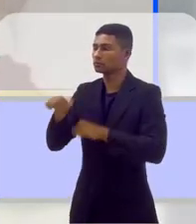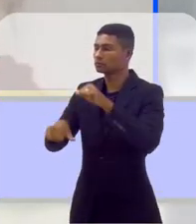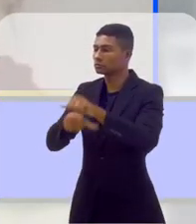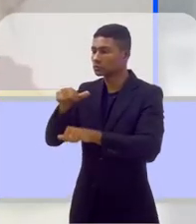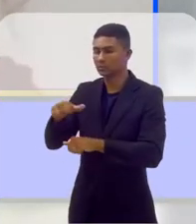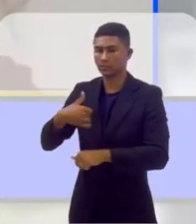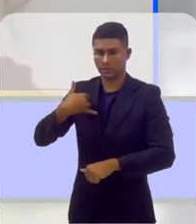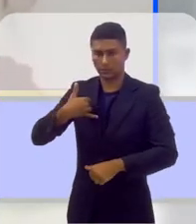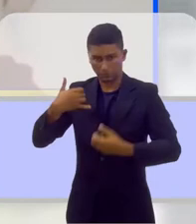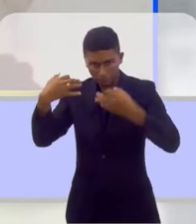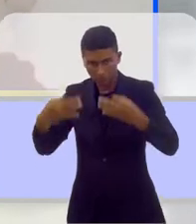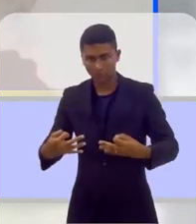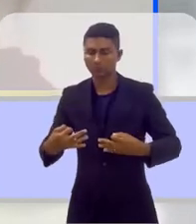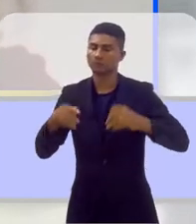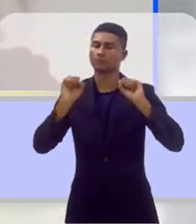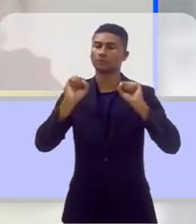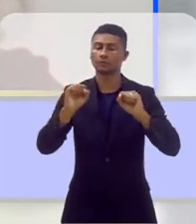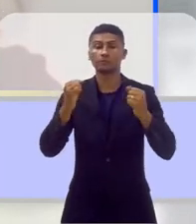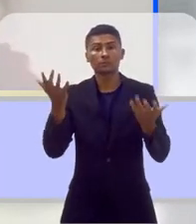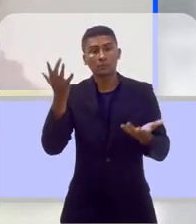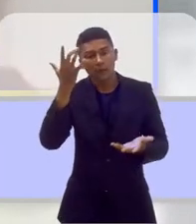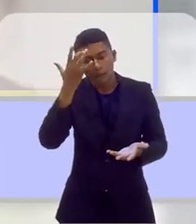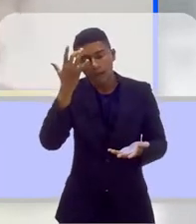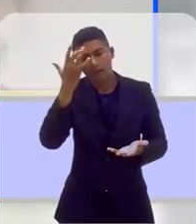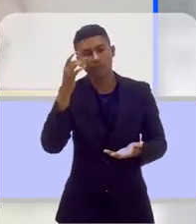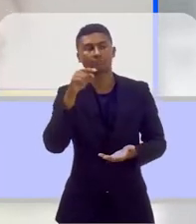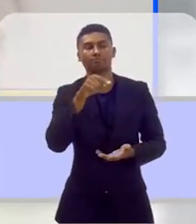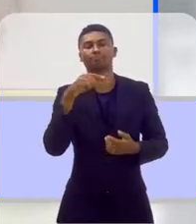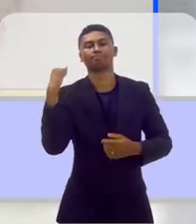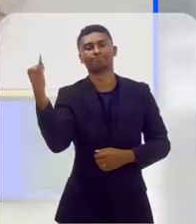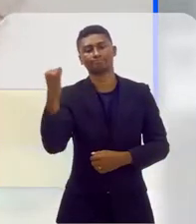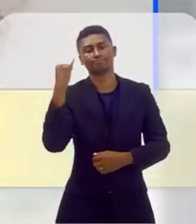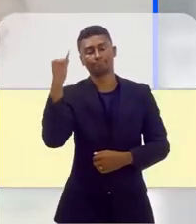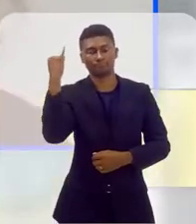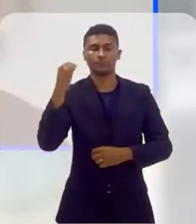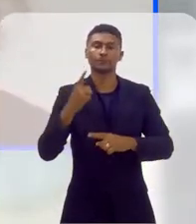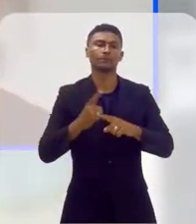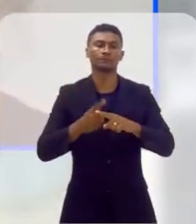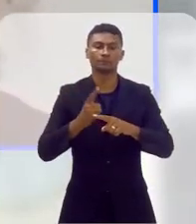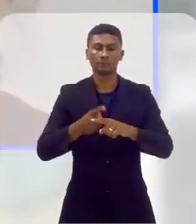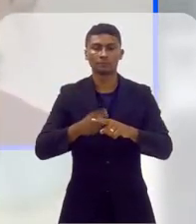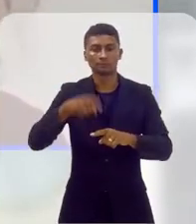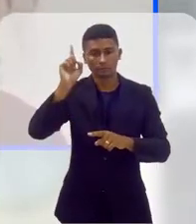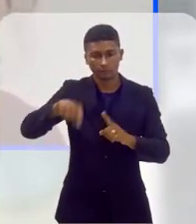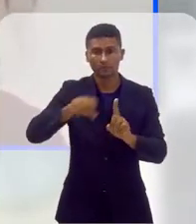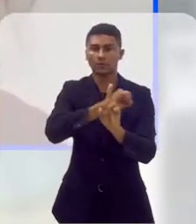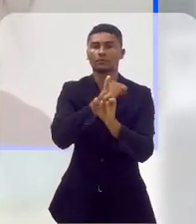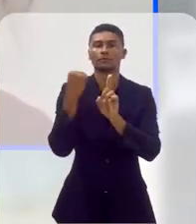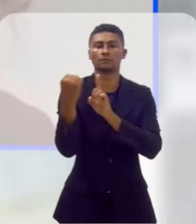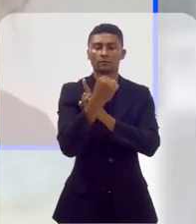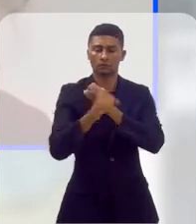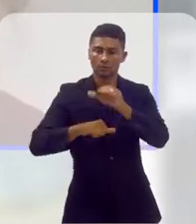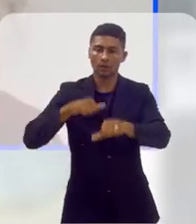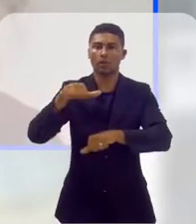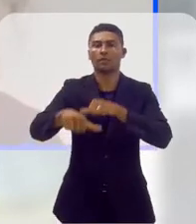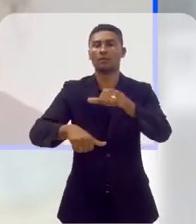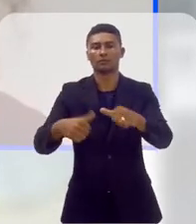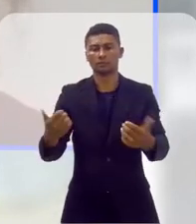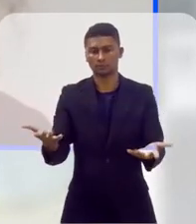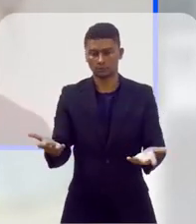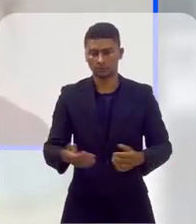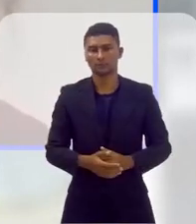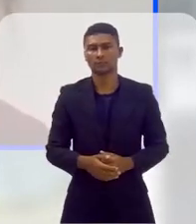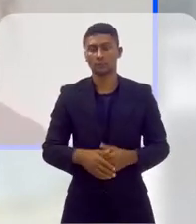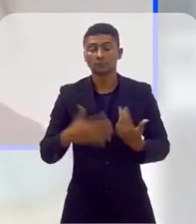Eu acho que essa é uma grande demanda, porque é aquilo, né? São as transformações sociais que a gente consegue alcançar na nossa